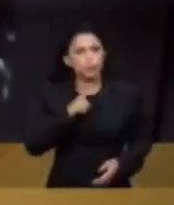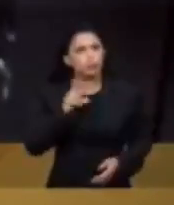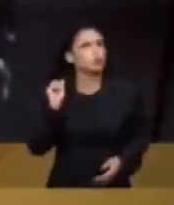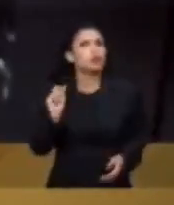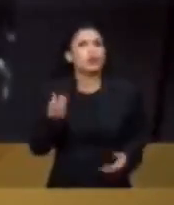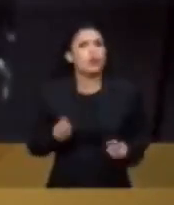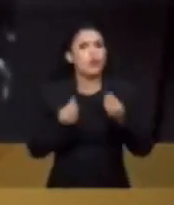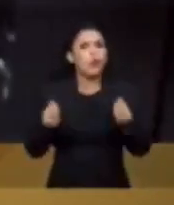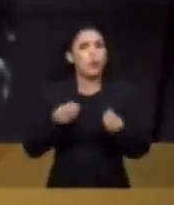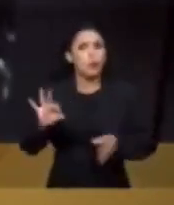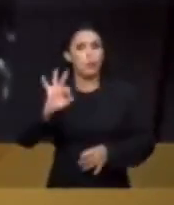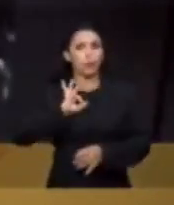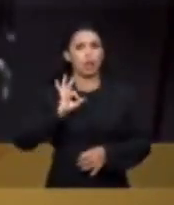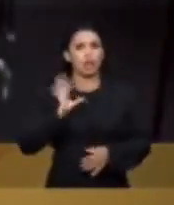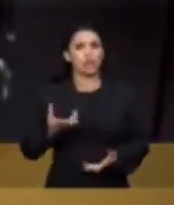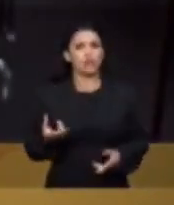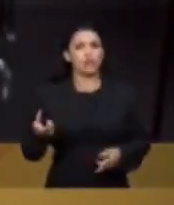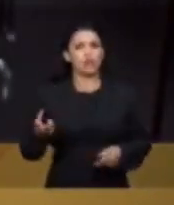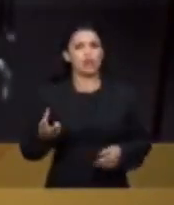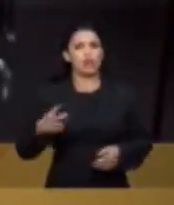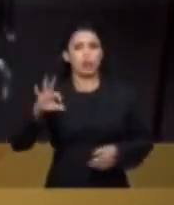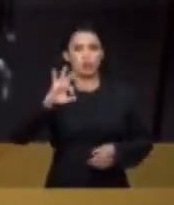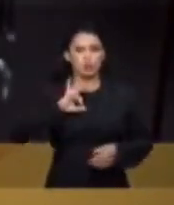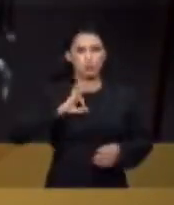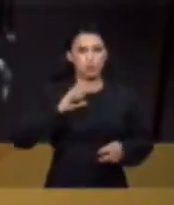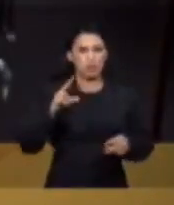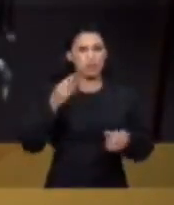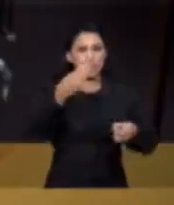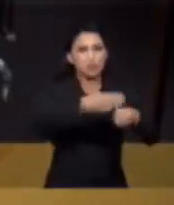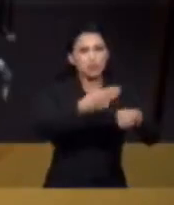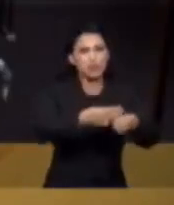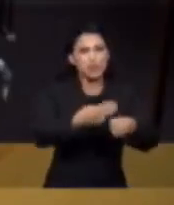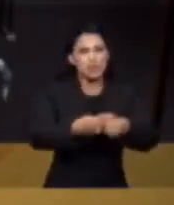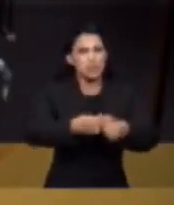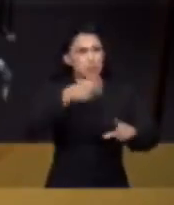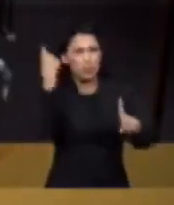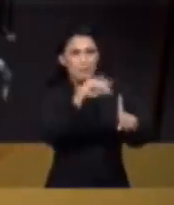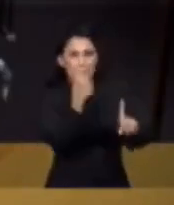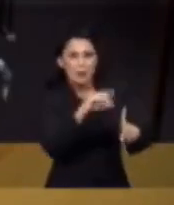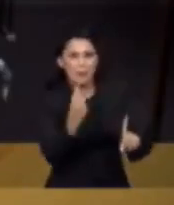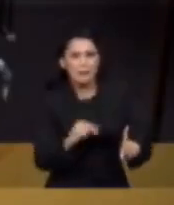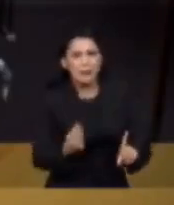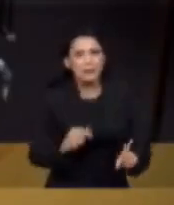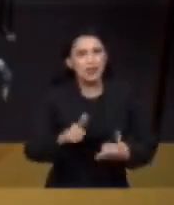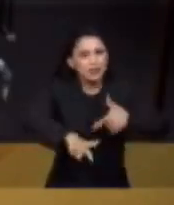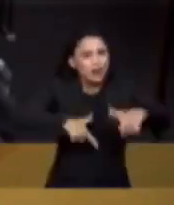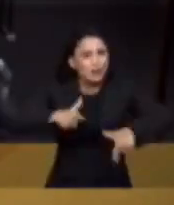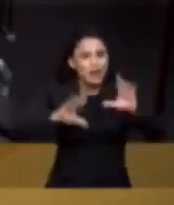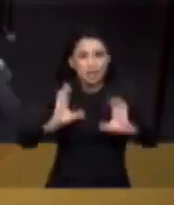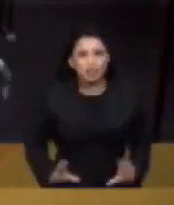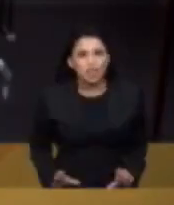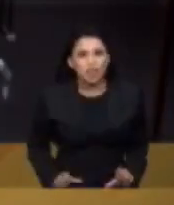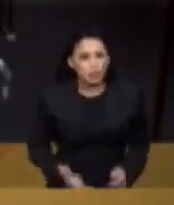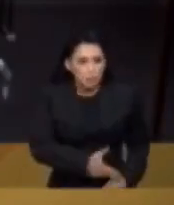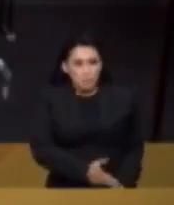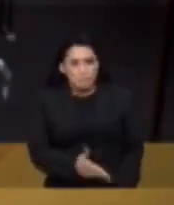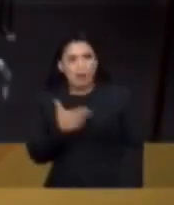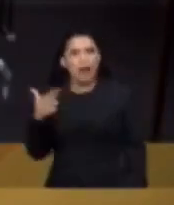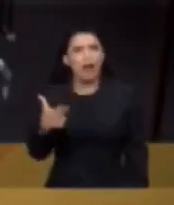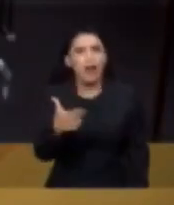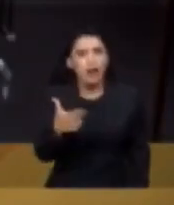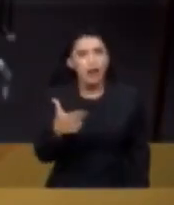polícias, guardas municipais agredindo cidadãos e trabalhadores, sacando suas armas